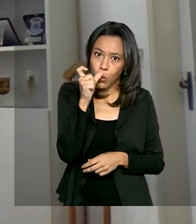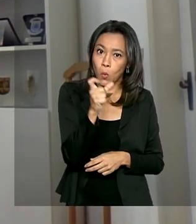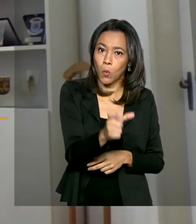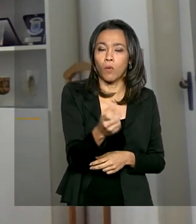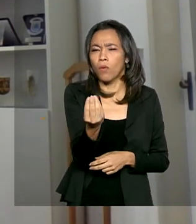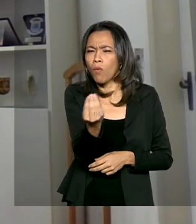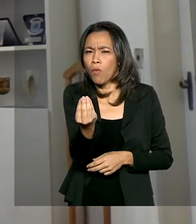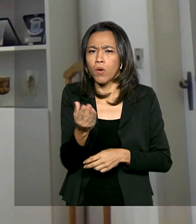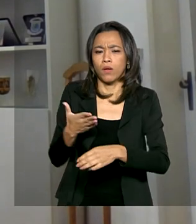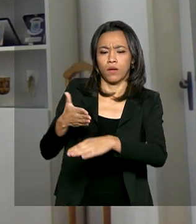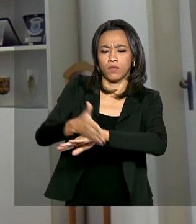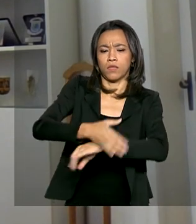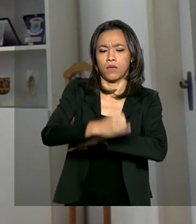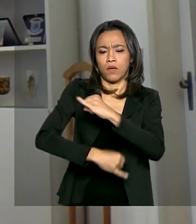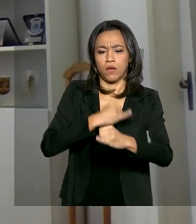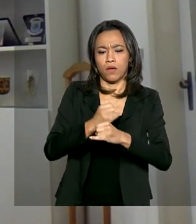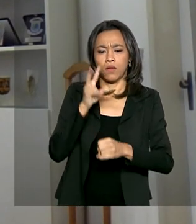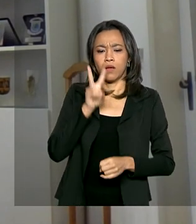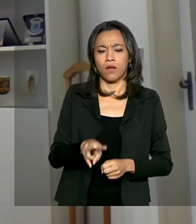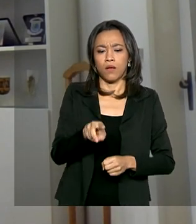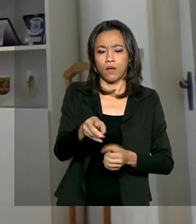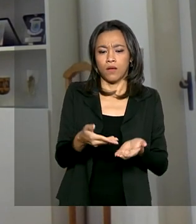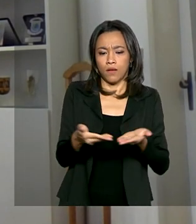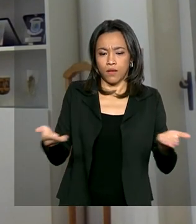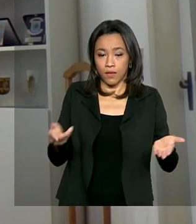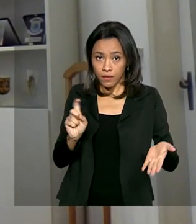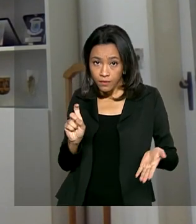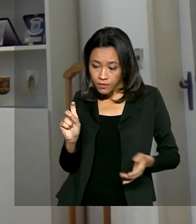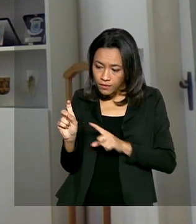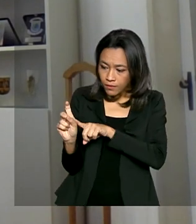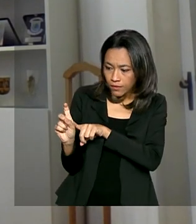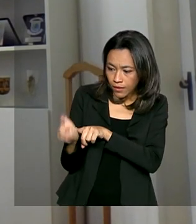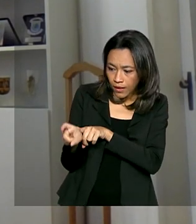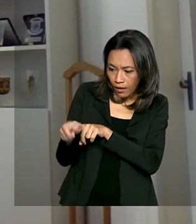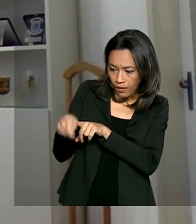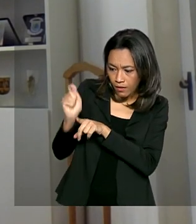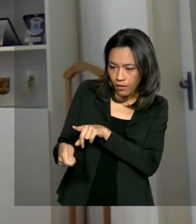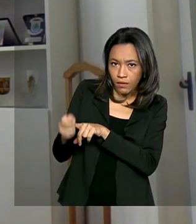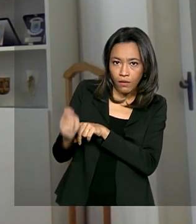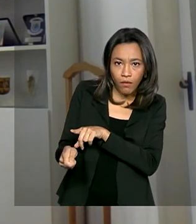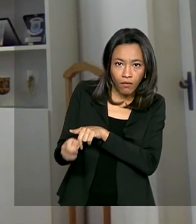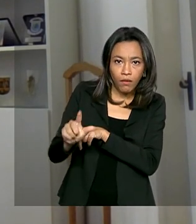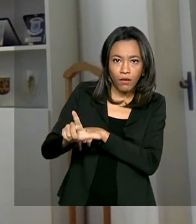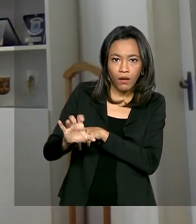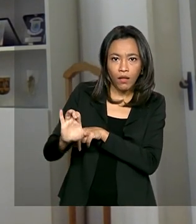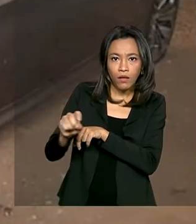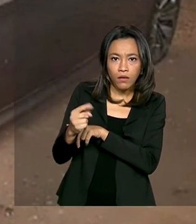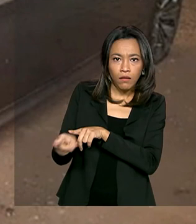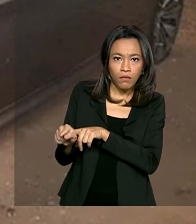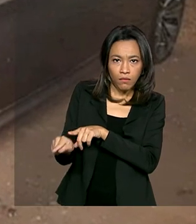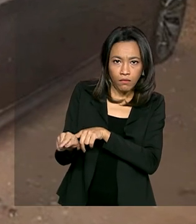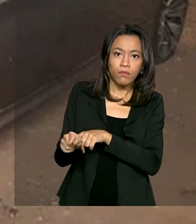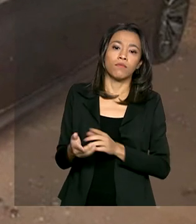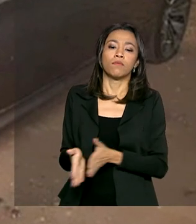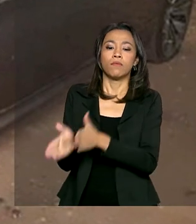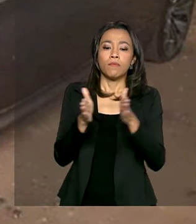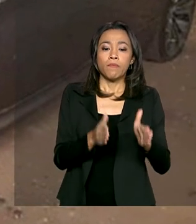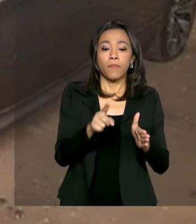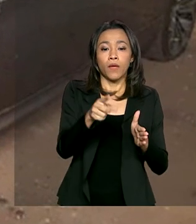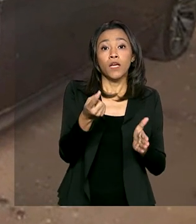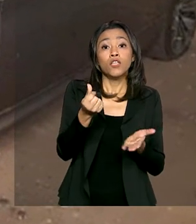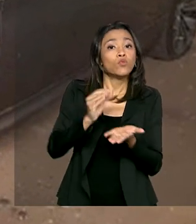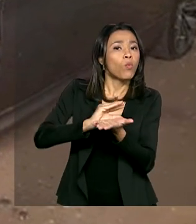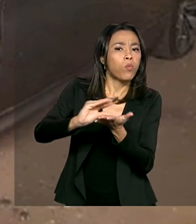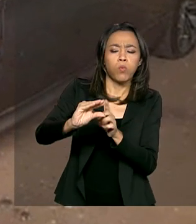basta acessar o site do Ministério da Justiça e clicar na relação de leiloeiros contratados, credenciados. Os recursos vão